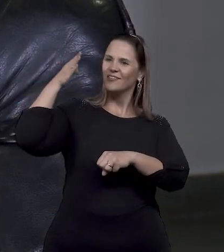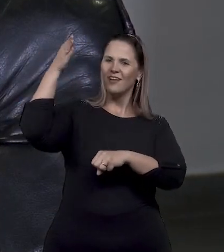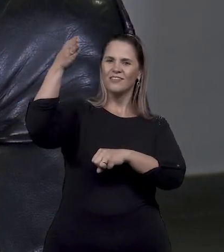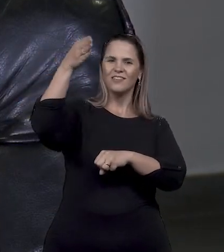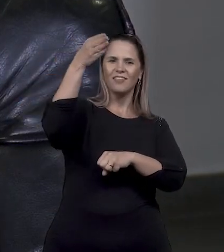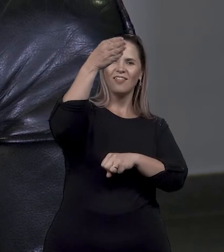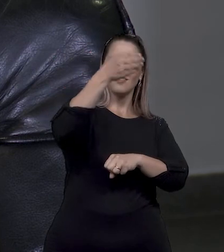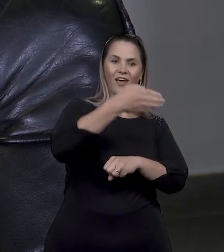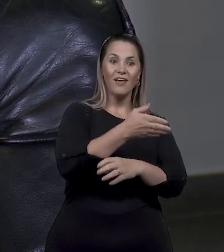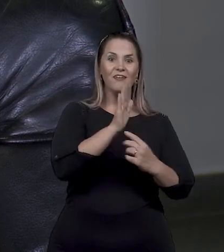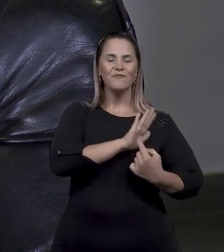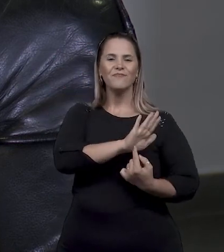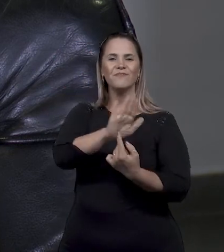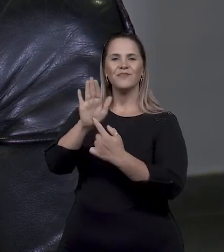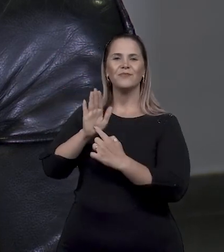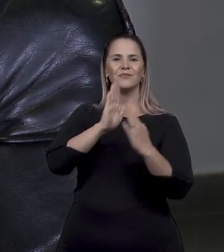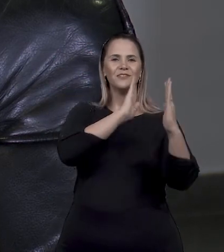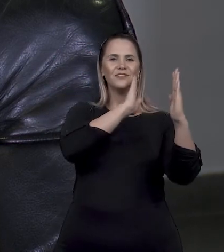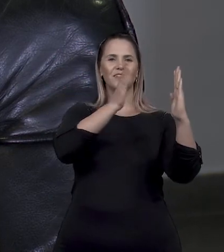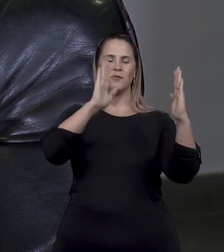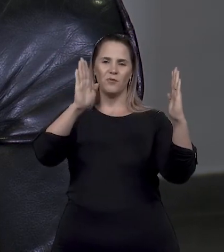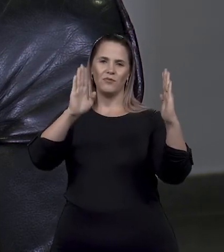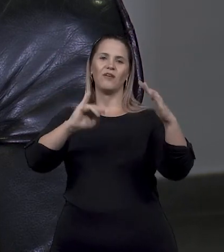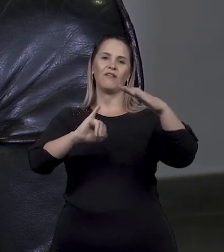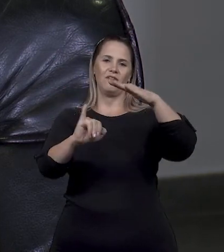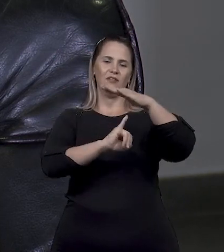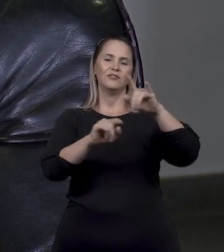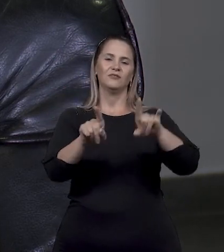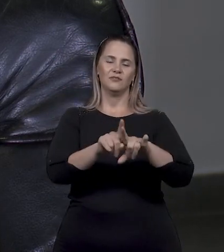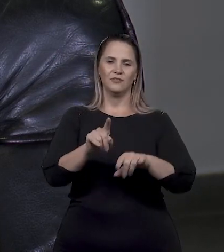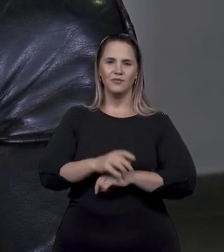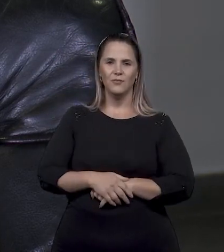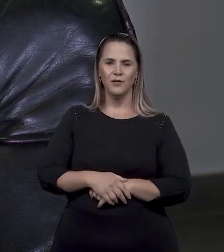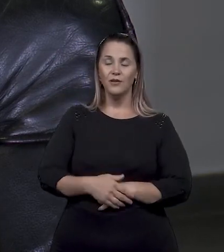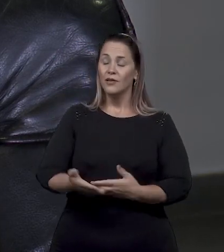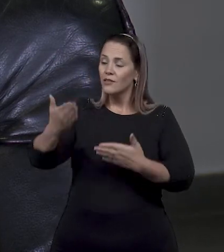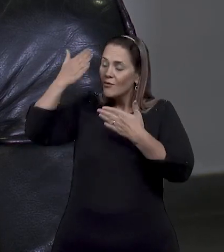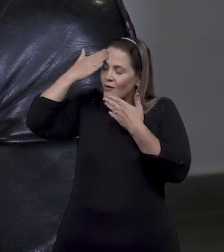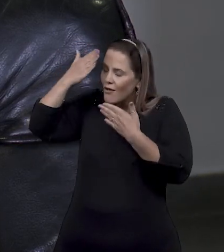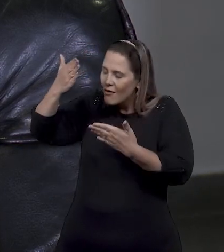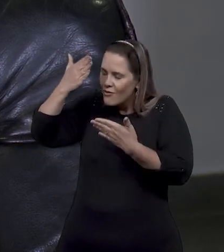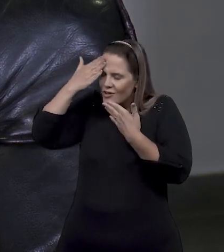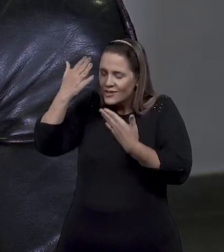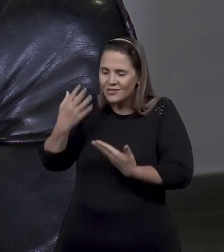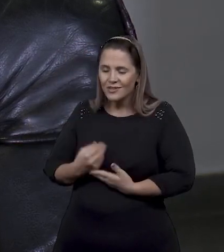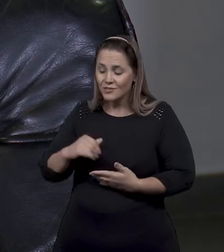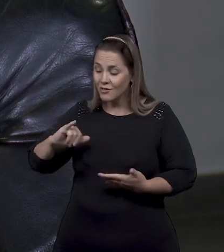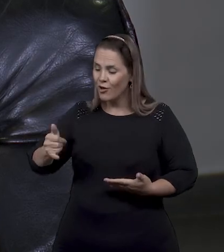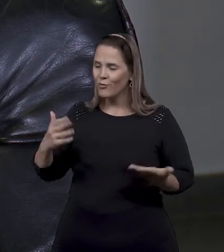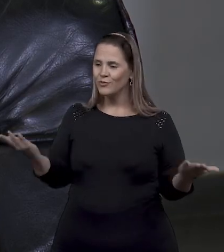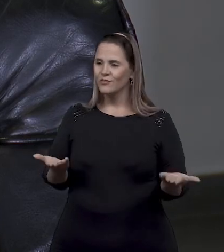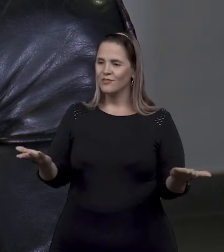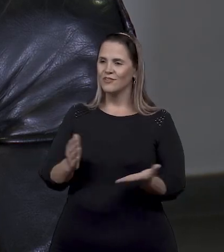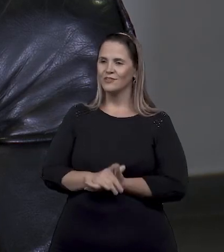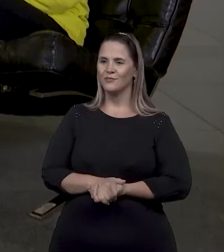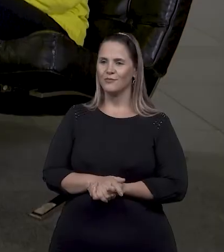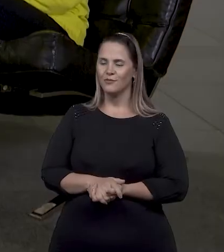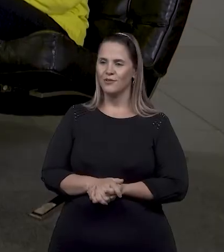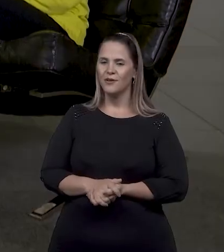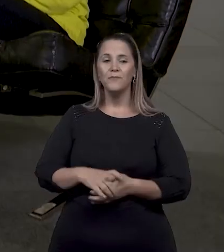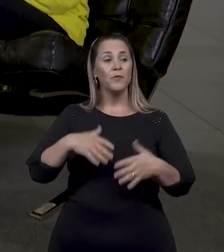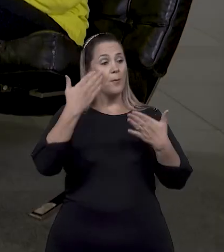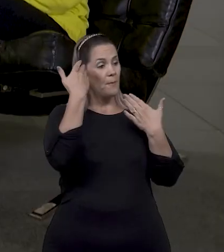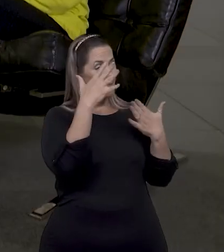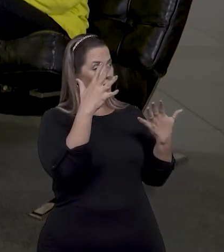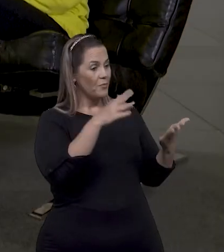em forma de uma academia, que é itinerante e eu agradeço muito essa oportunidade. E